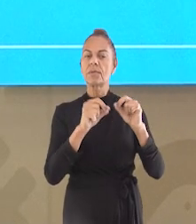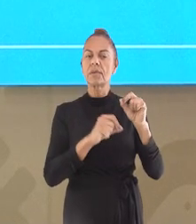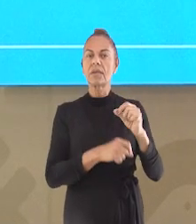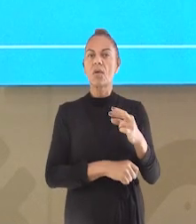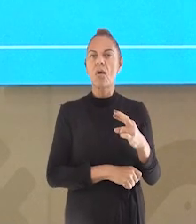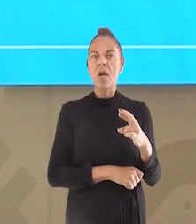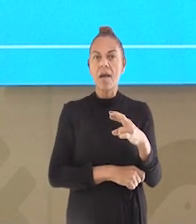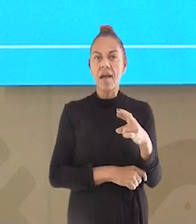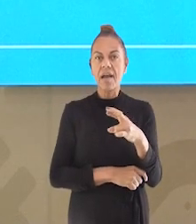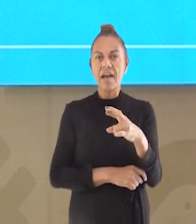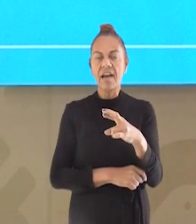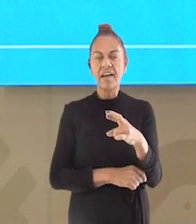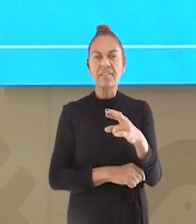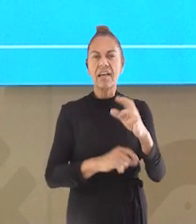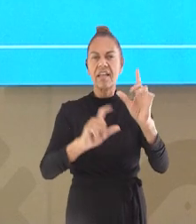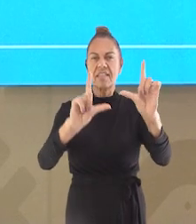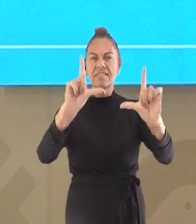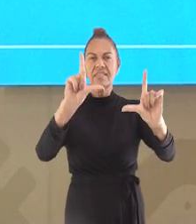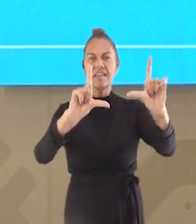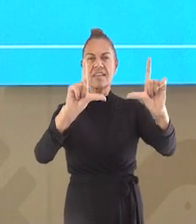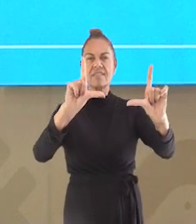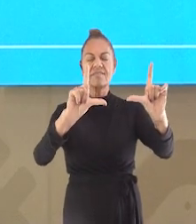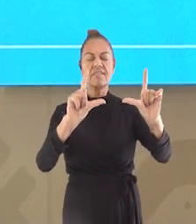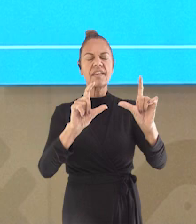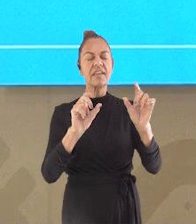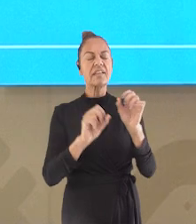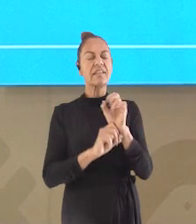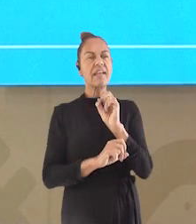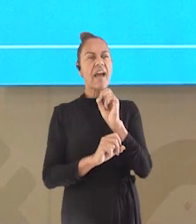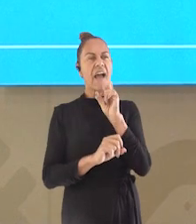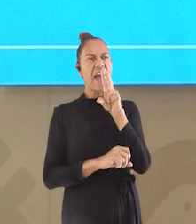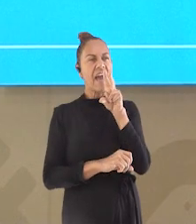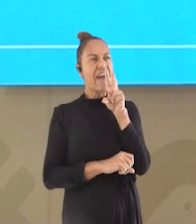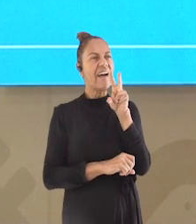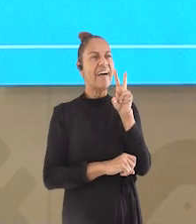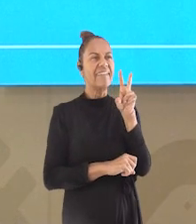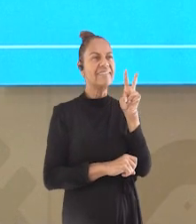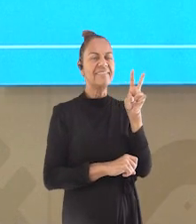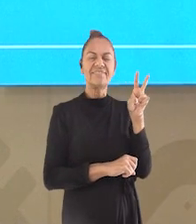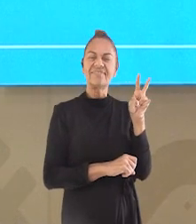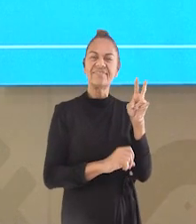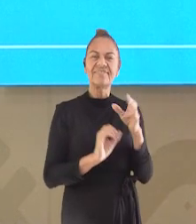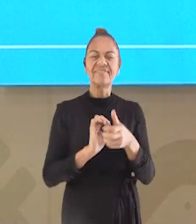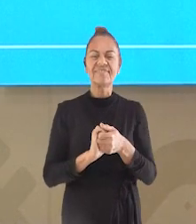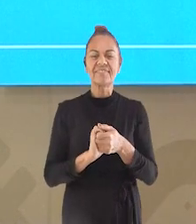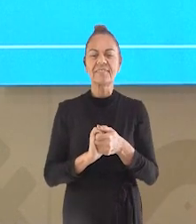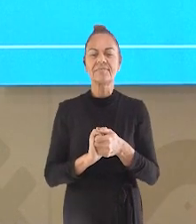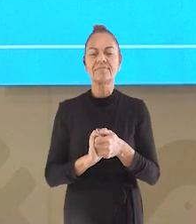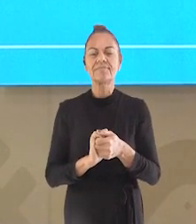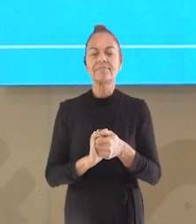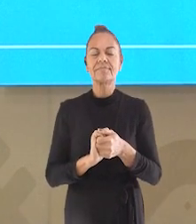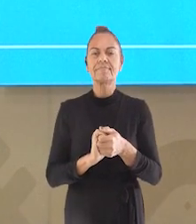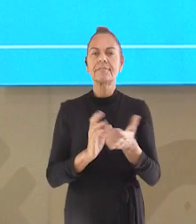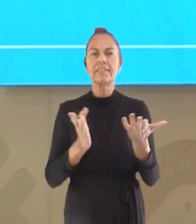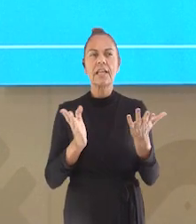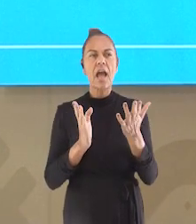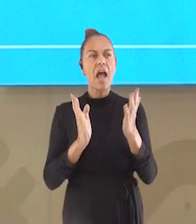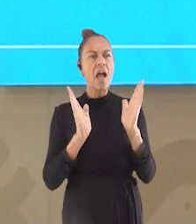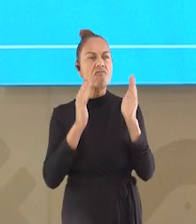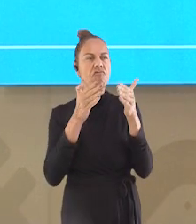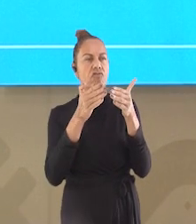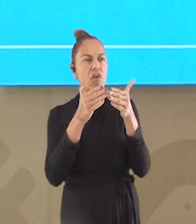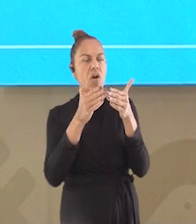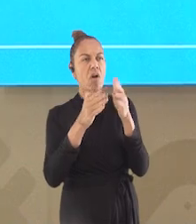Níquel Náusea está assistindo TV. Veja só. Esta aqui é uma TV. Ele está assistindo a TV. Ele está